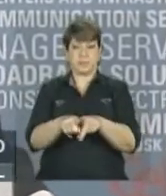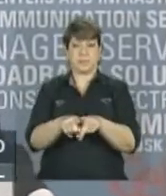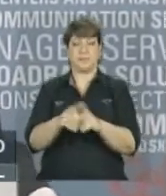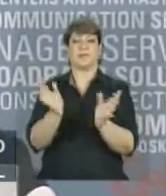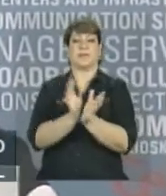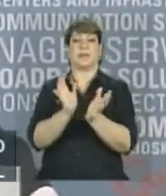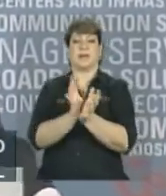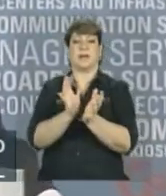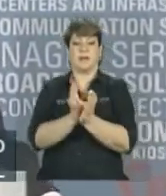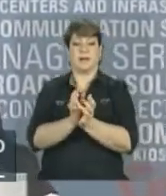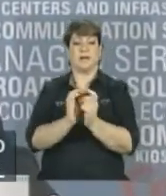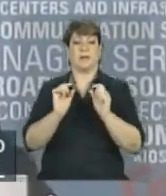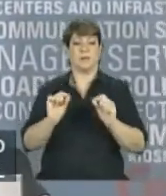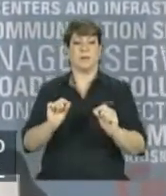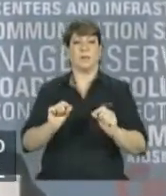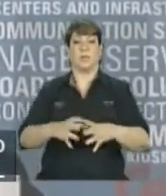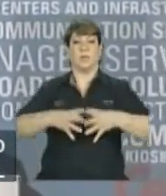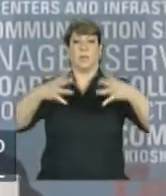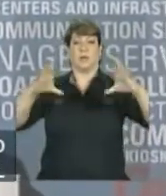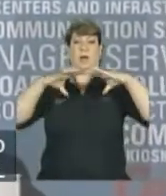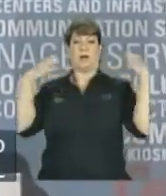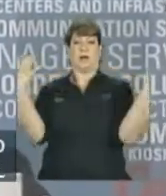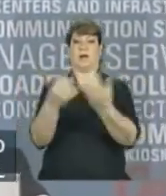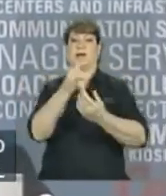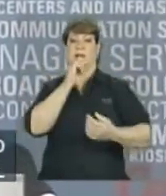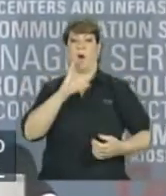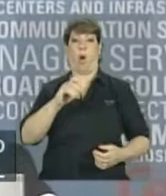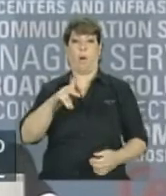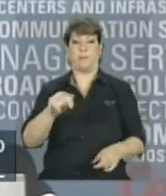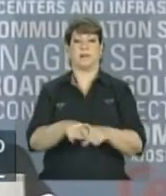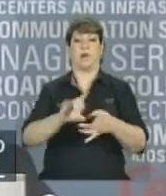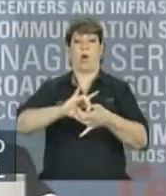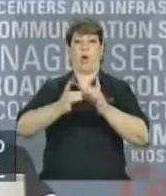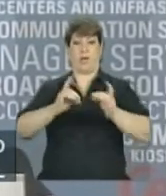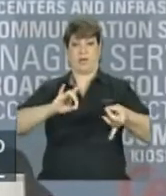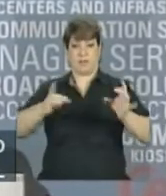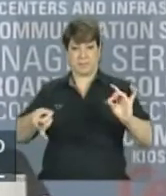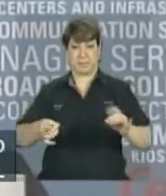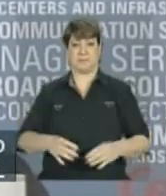dos grandes eventos como a Copa e as Olimpíadas.